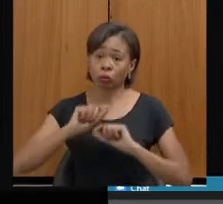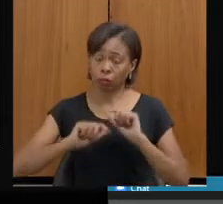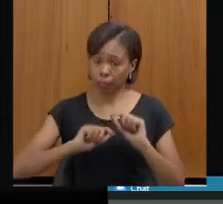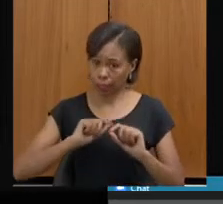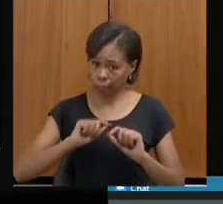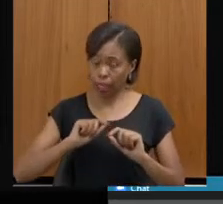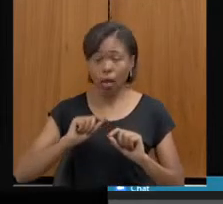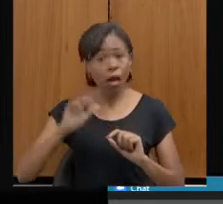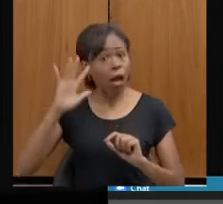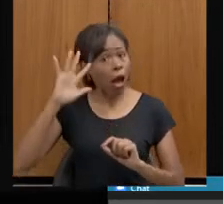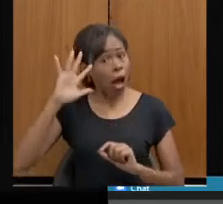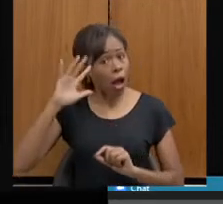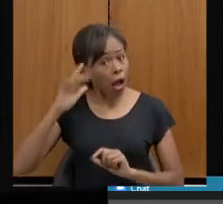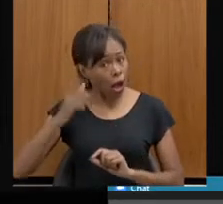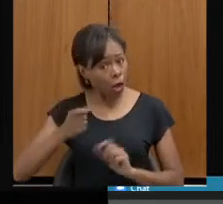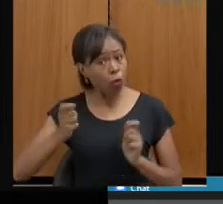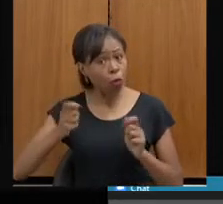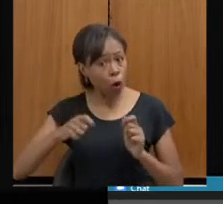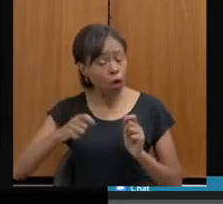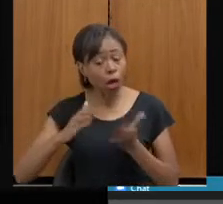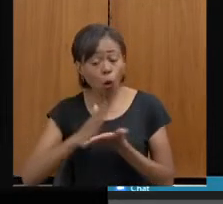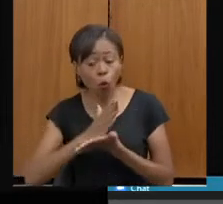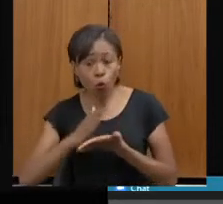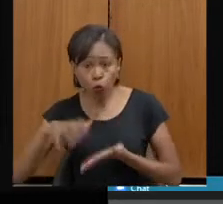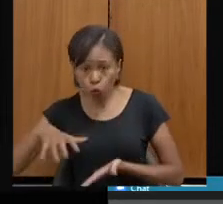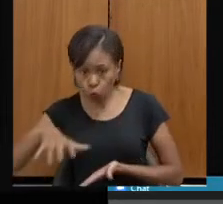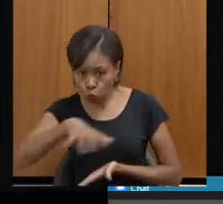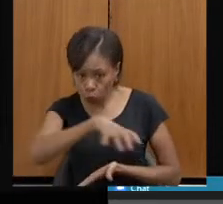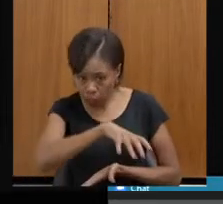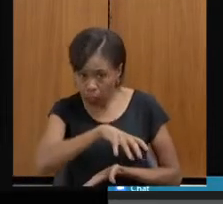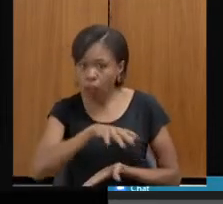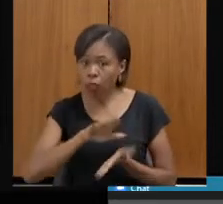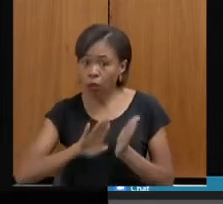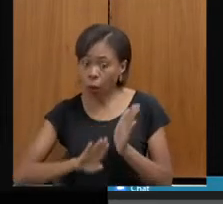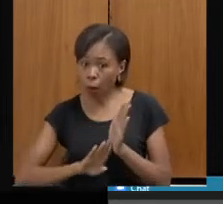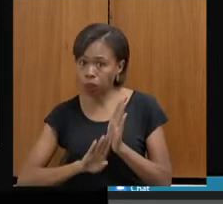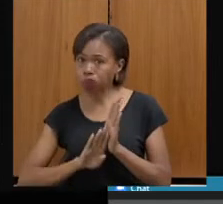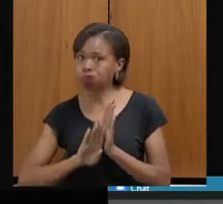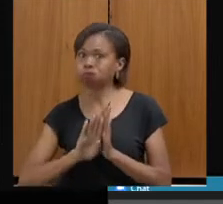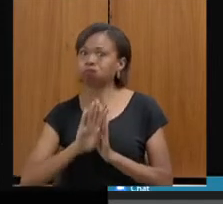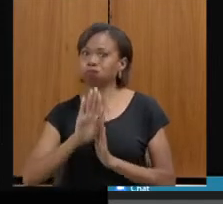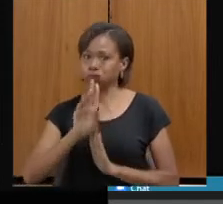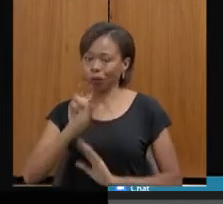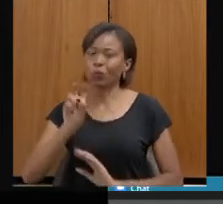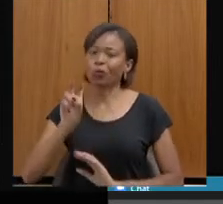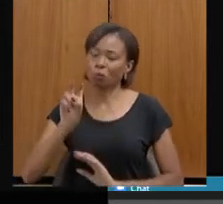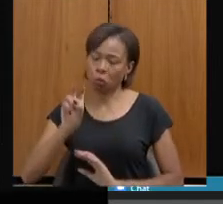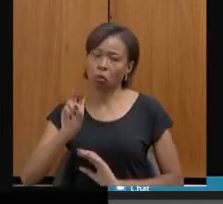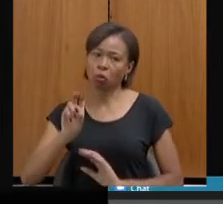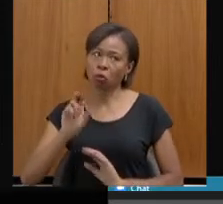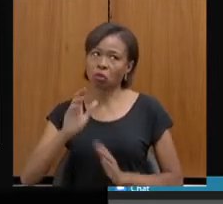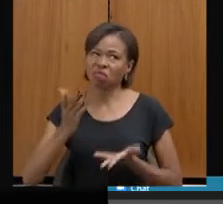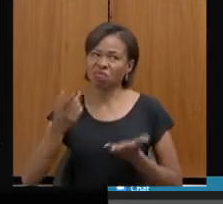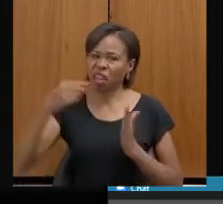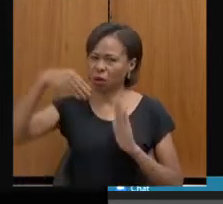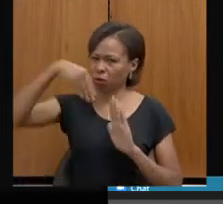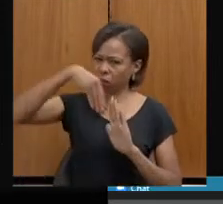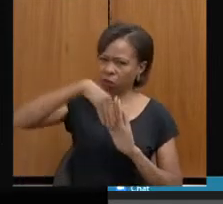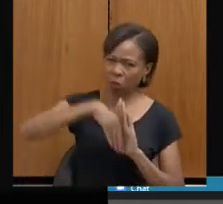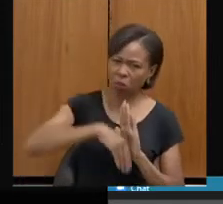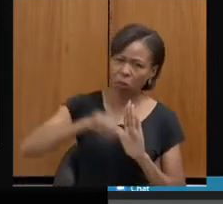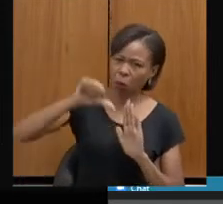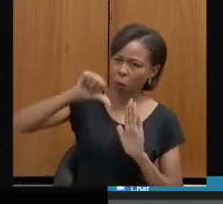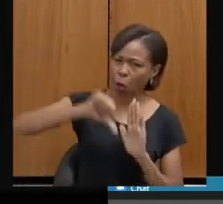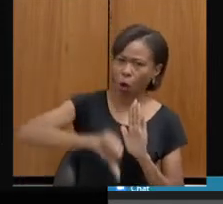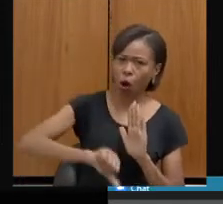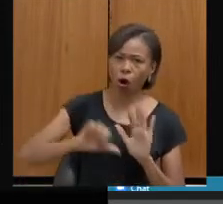a subida de nível de algumas unidades e que nós não tivemos nenhuma descida de nível, nenhuma piora de nível de